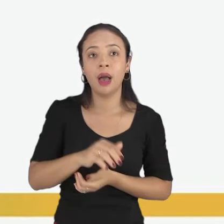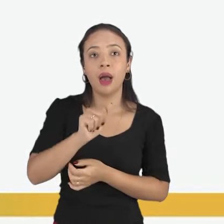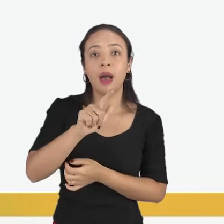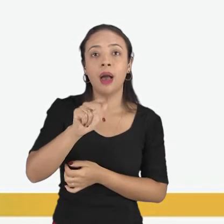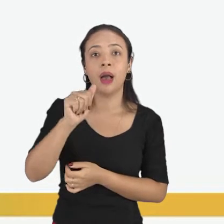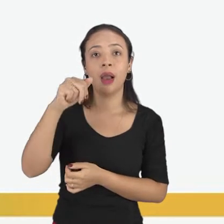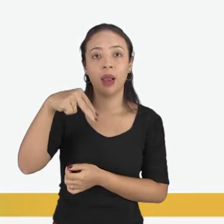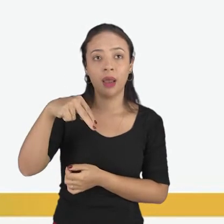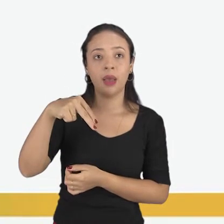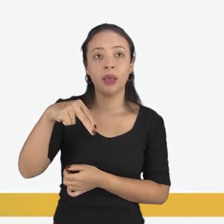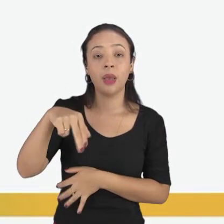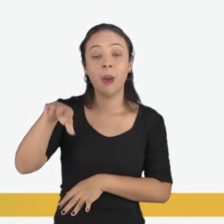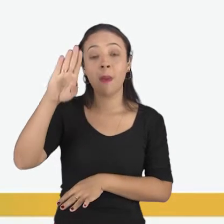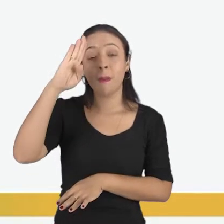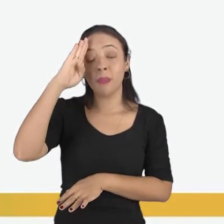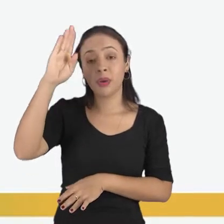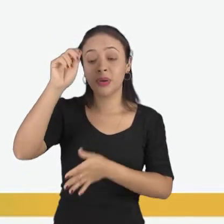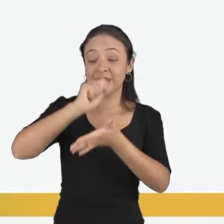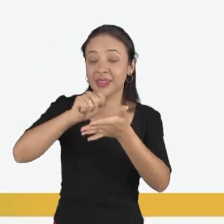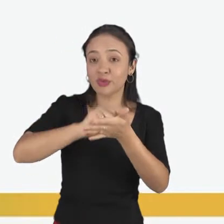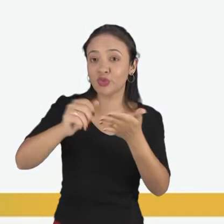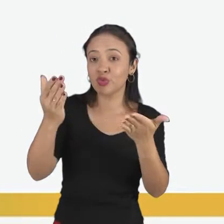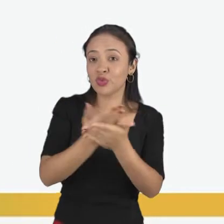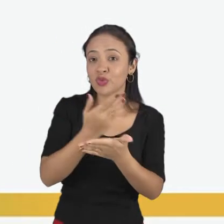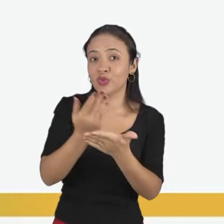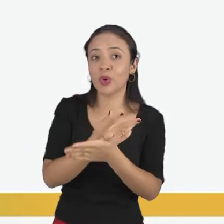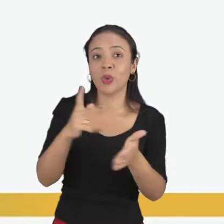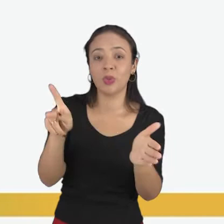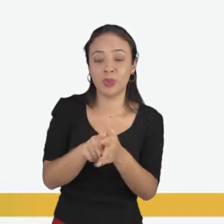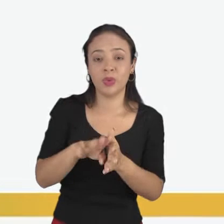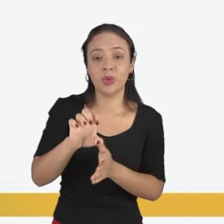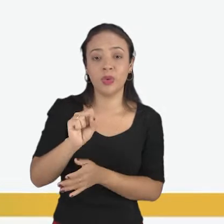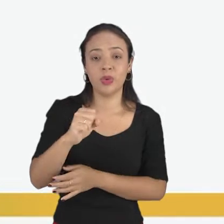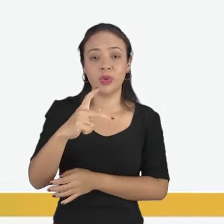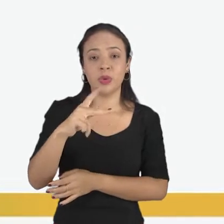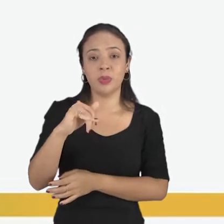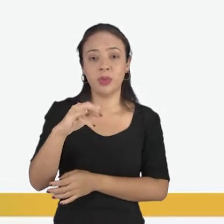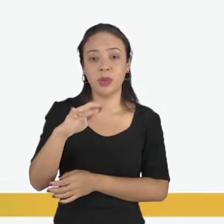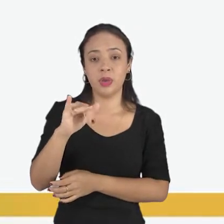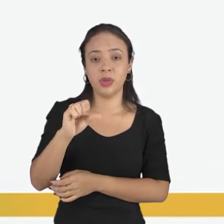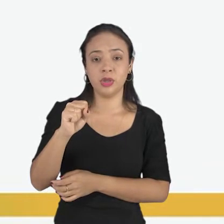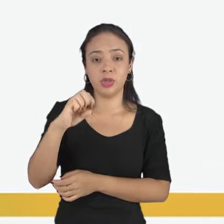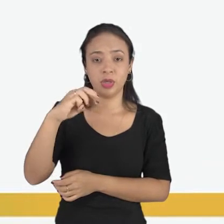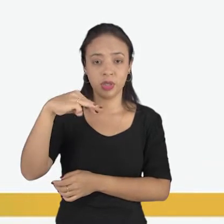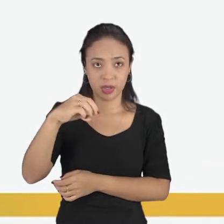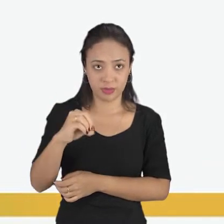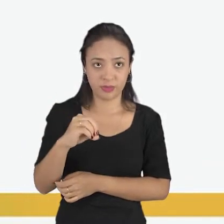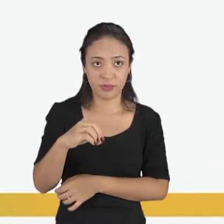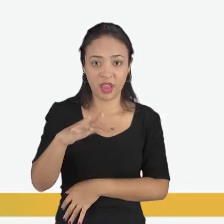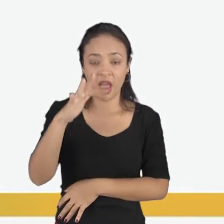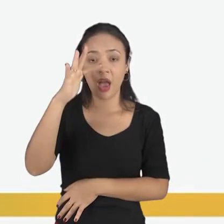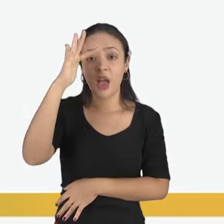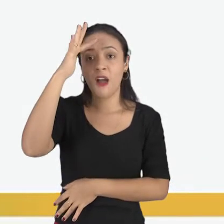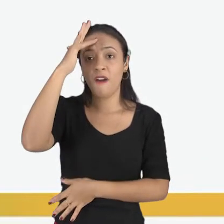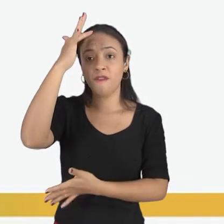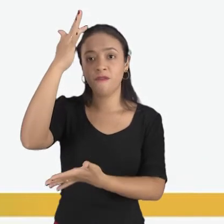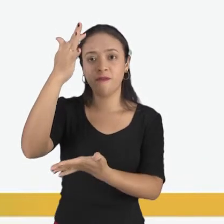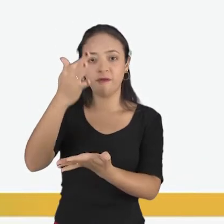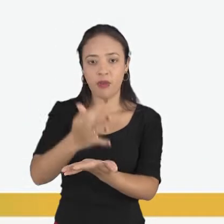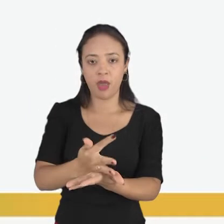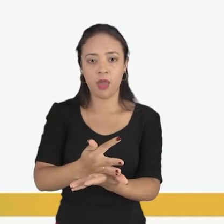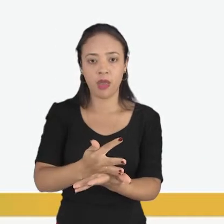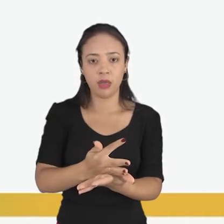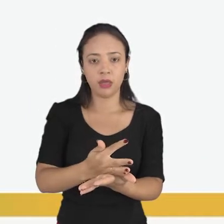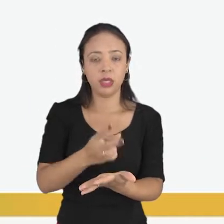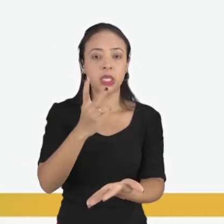que escreveu os livros do Espiritismo. A fé inabalável é aquela que encara de frente a razão em